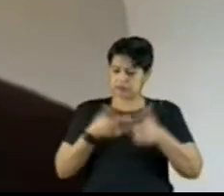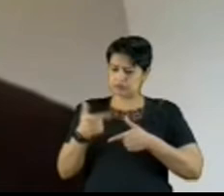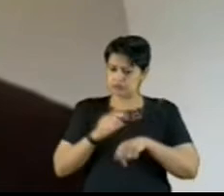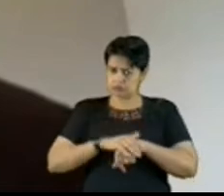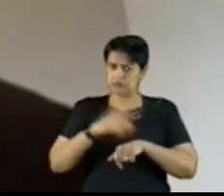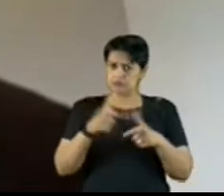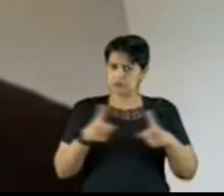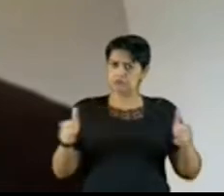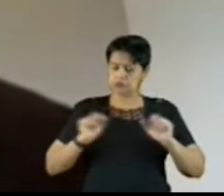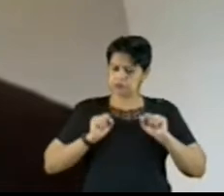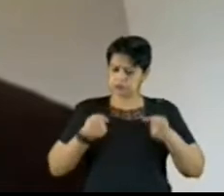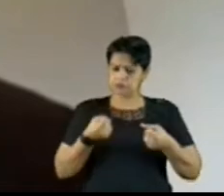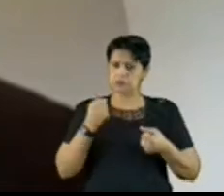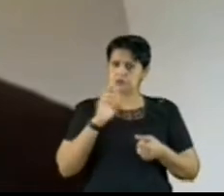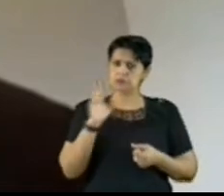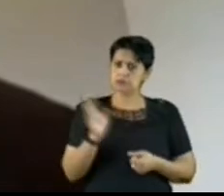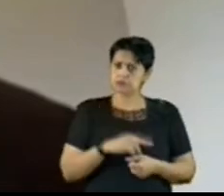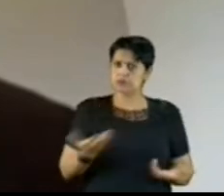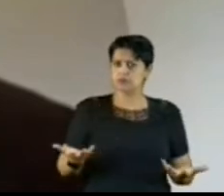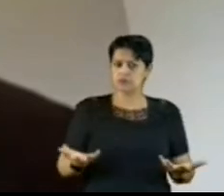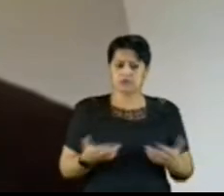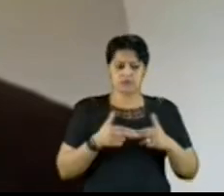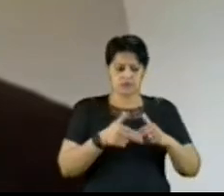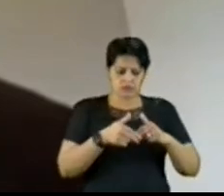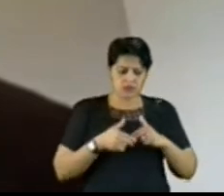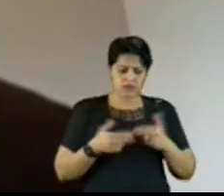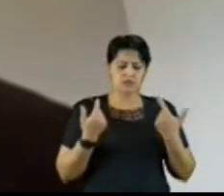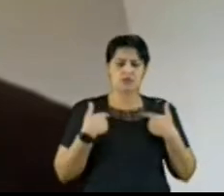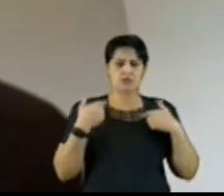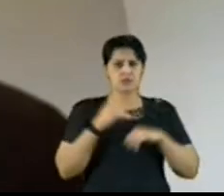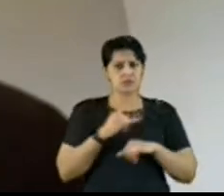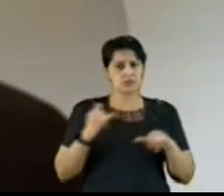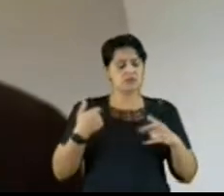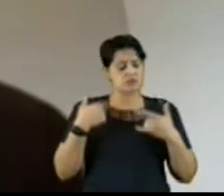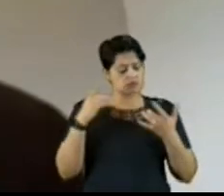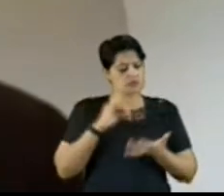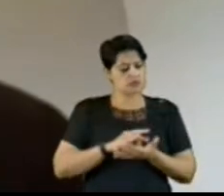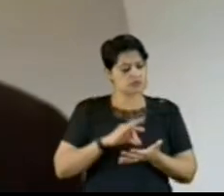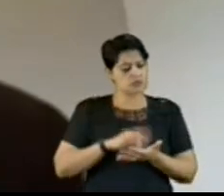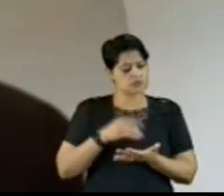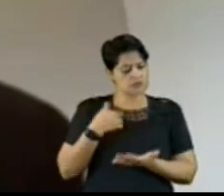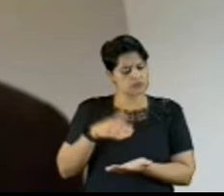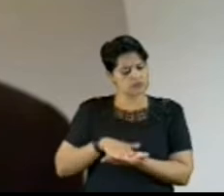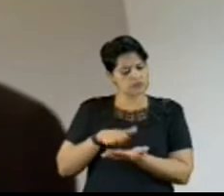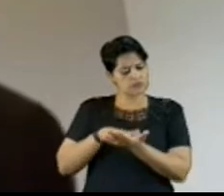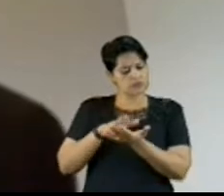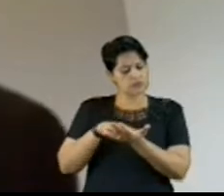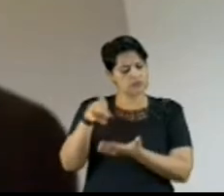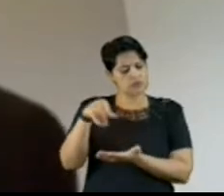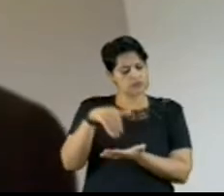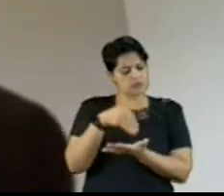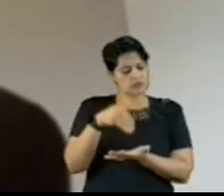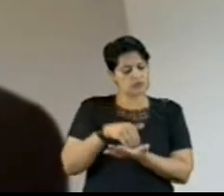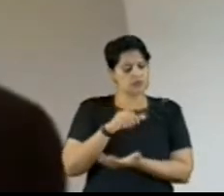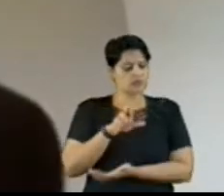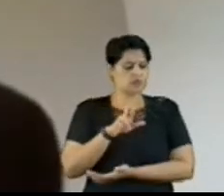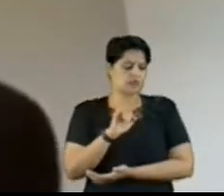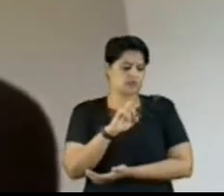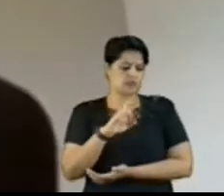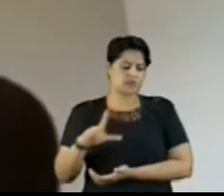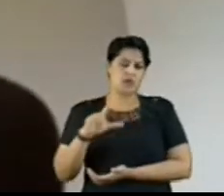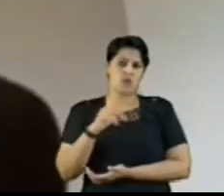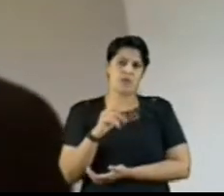deixo aqui os meus sinceros elogios ao secretário Uriel Papa, ao diretor